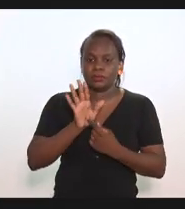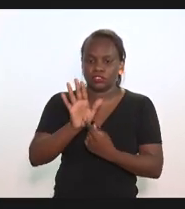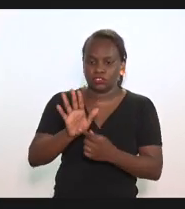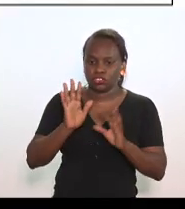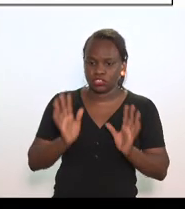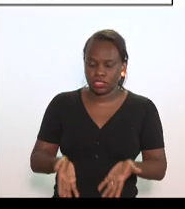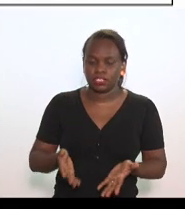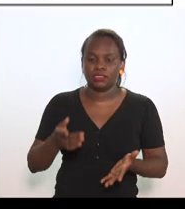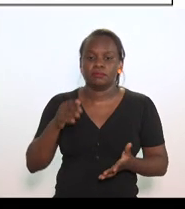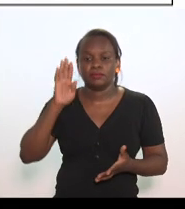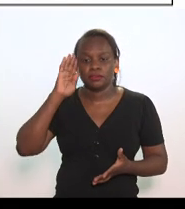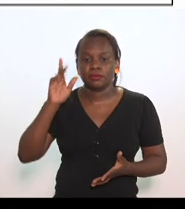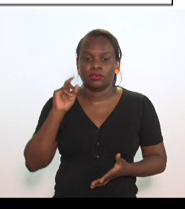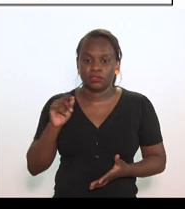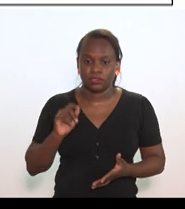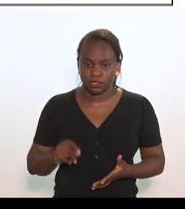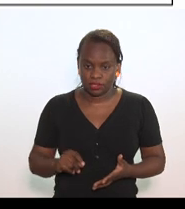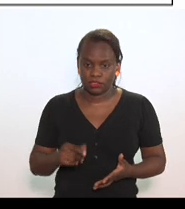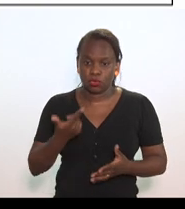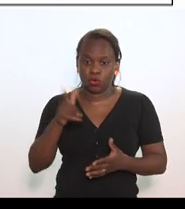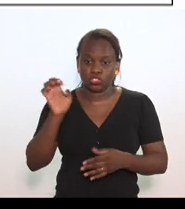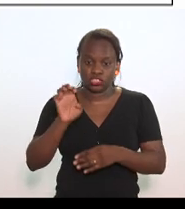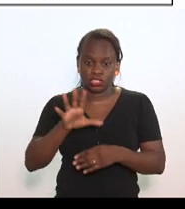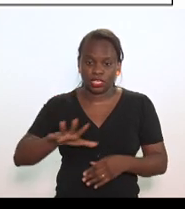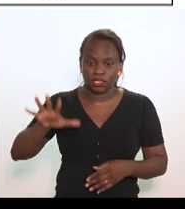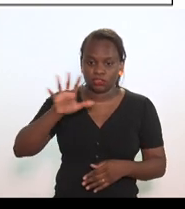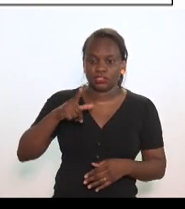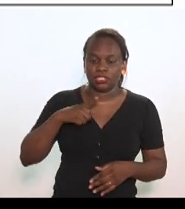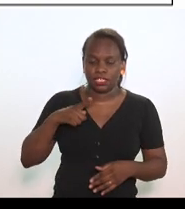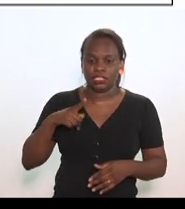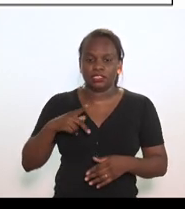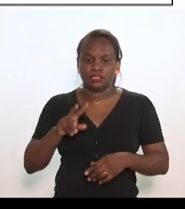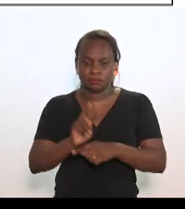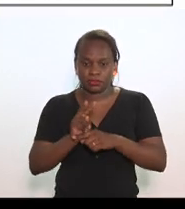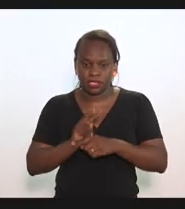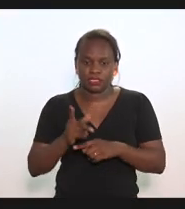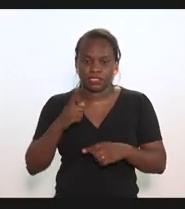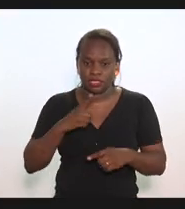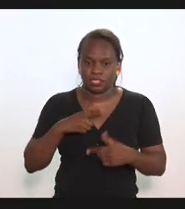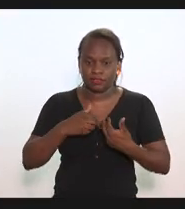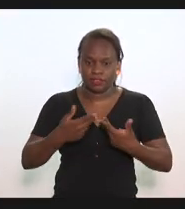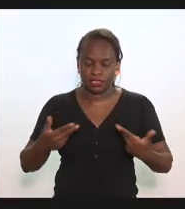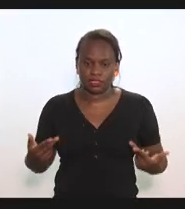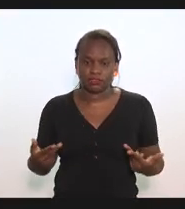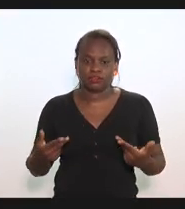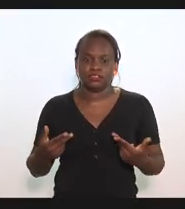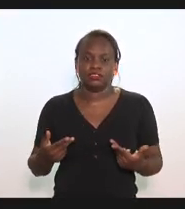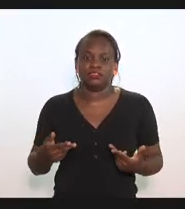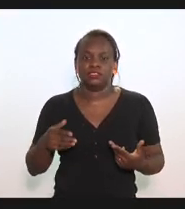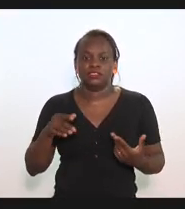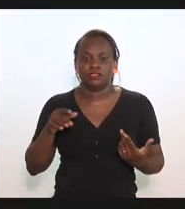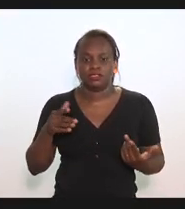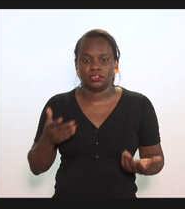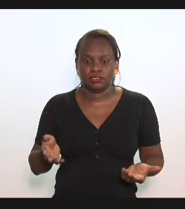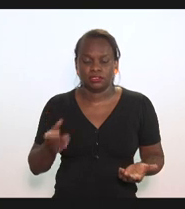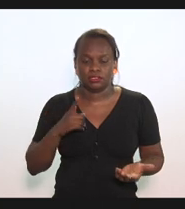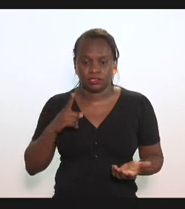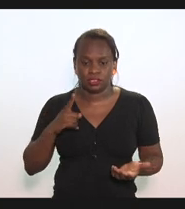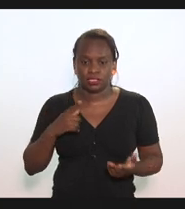Mas, basicamente, os outros estados fornecendo crédito e aqui a visão é de buscar um